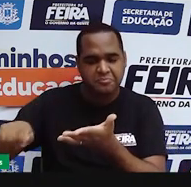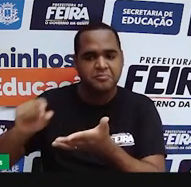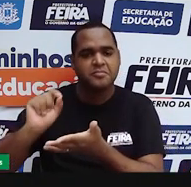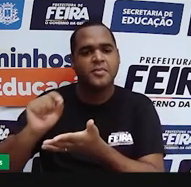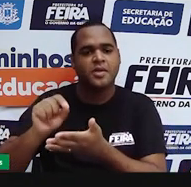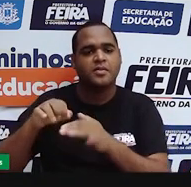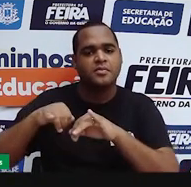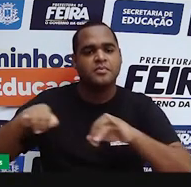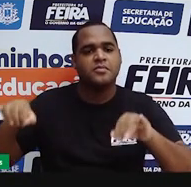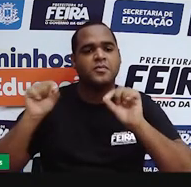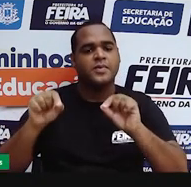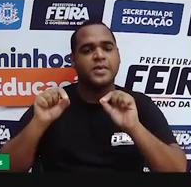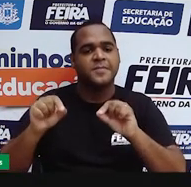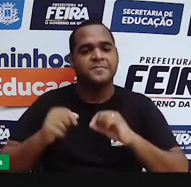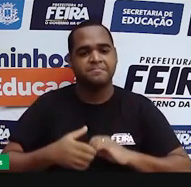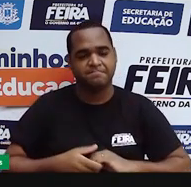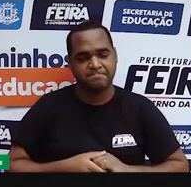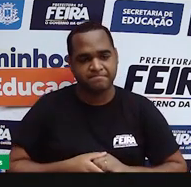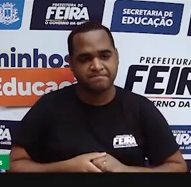que está ali, aquela informação que está ali.